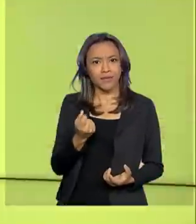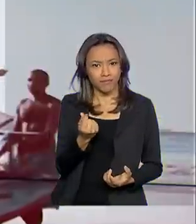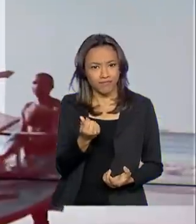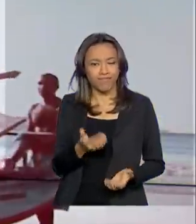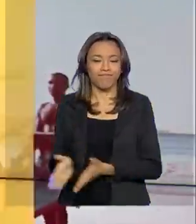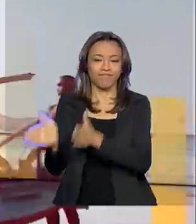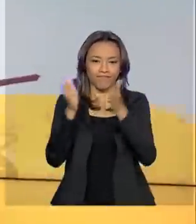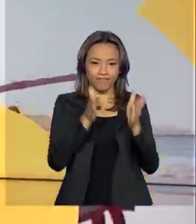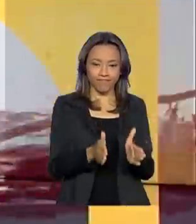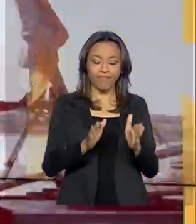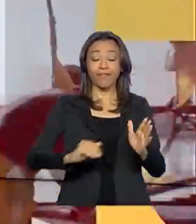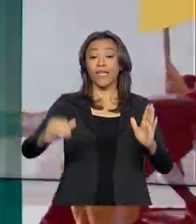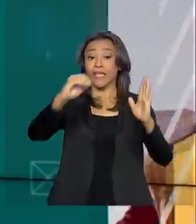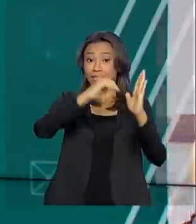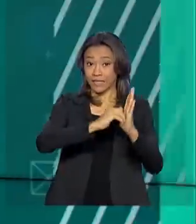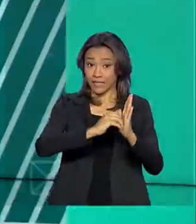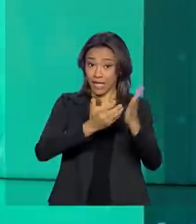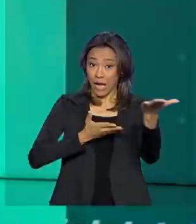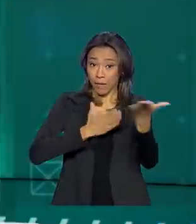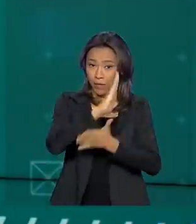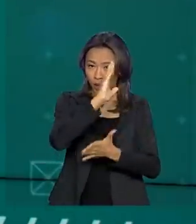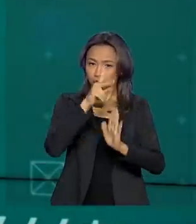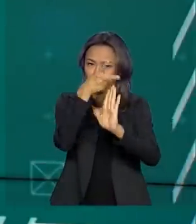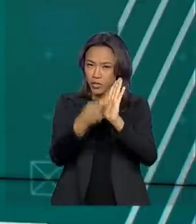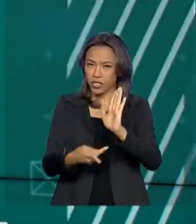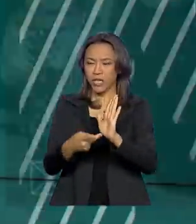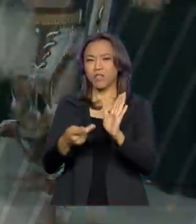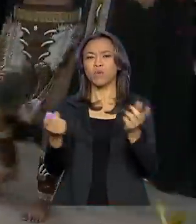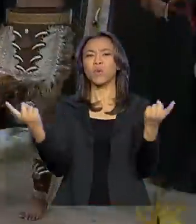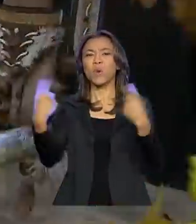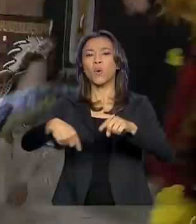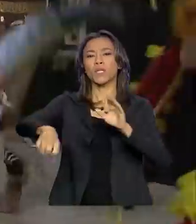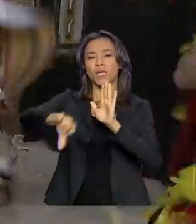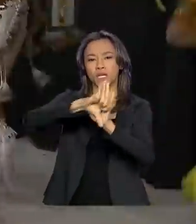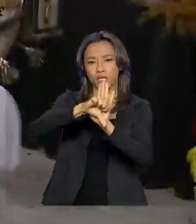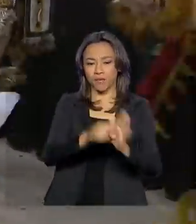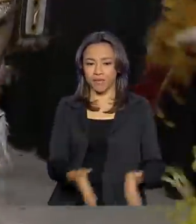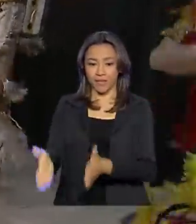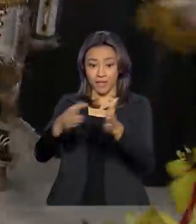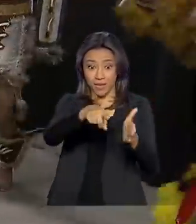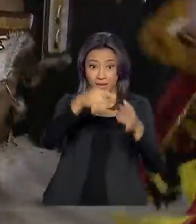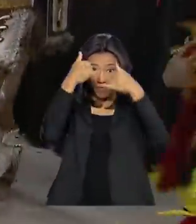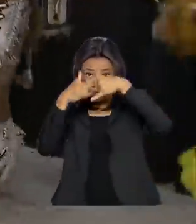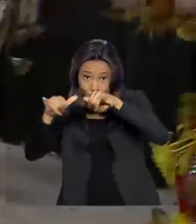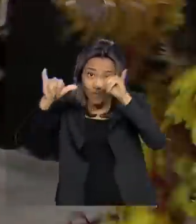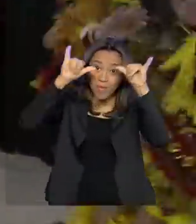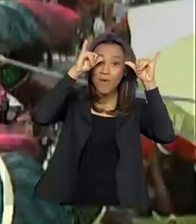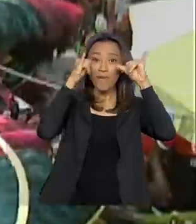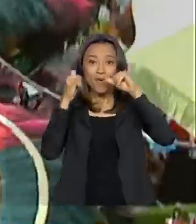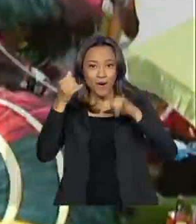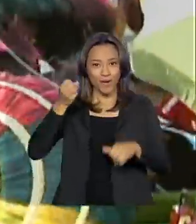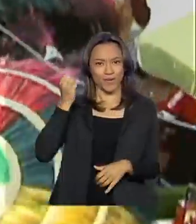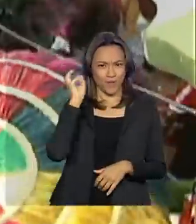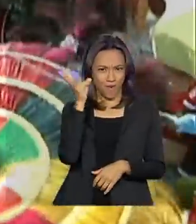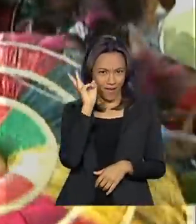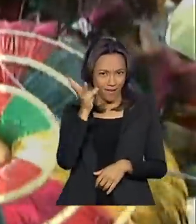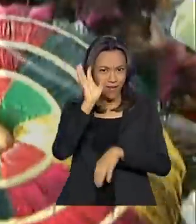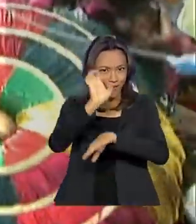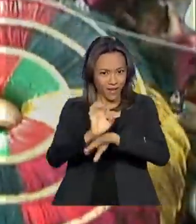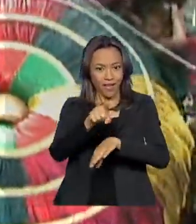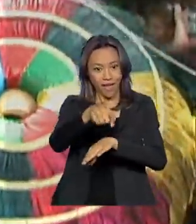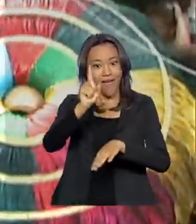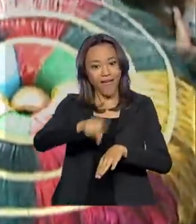Senado aprova projeto anticrime do governo federal. E o Bumba, meu boi, do Maranhão agora é patrimônio